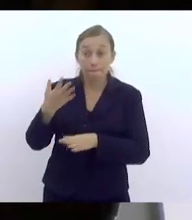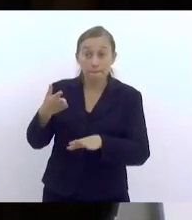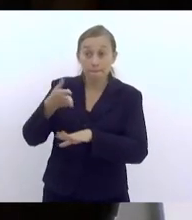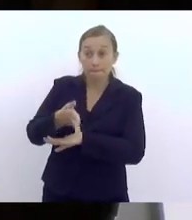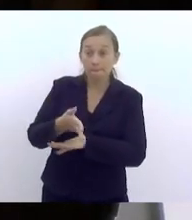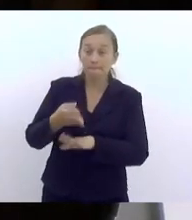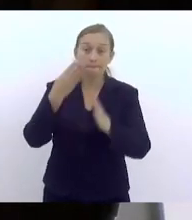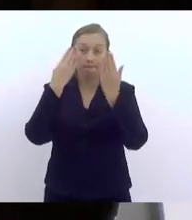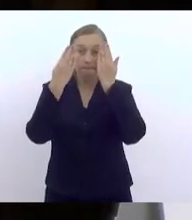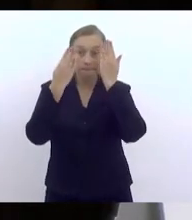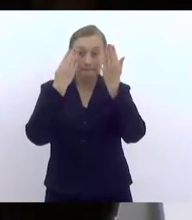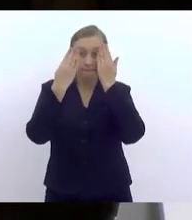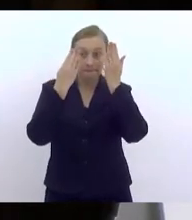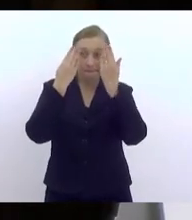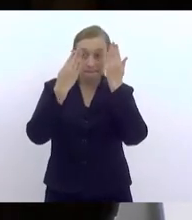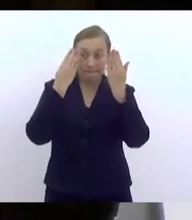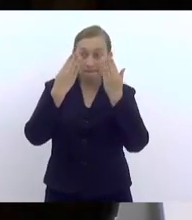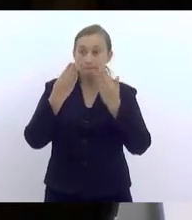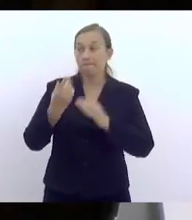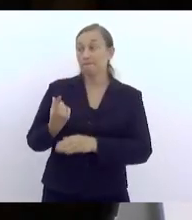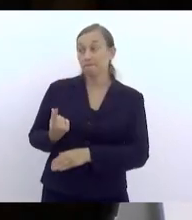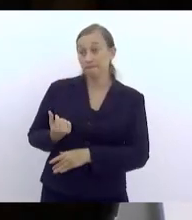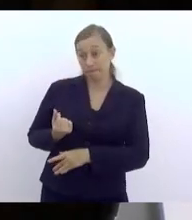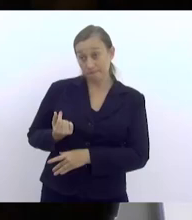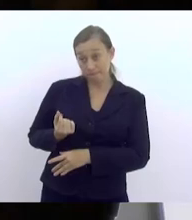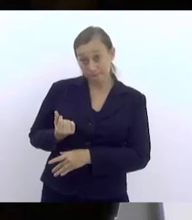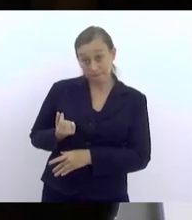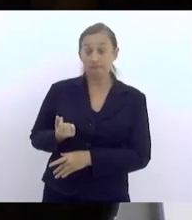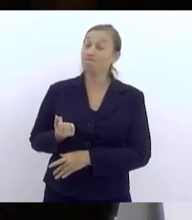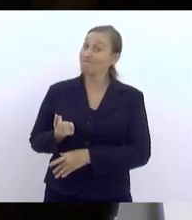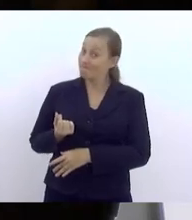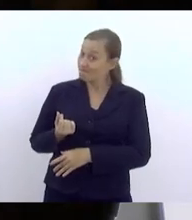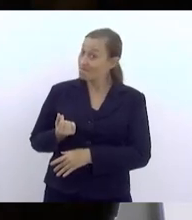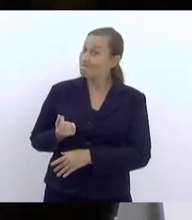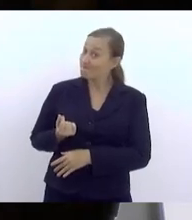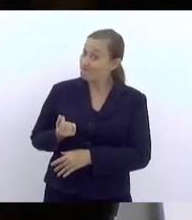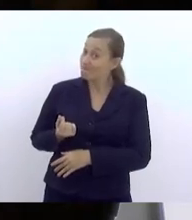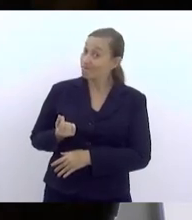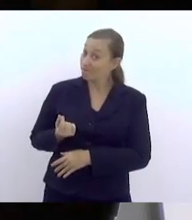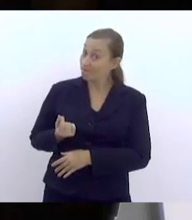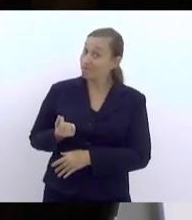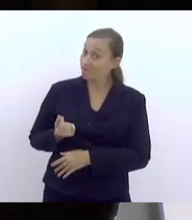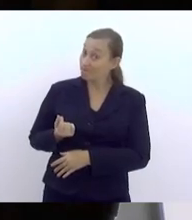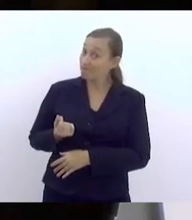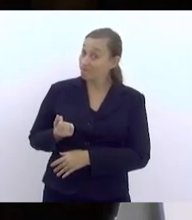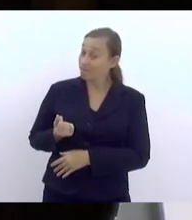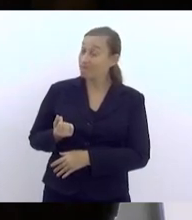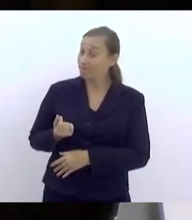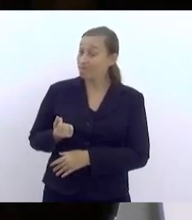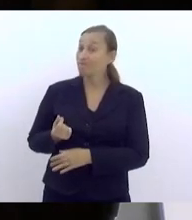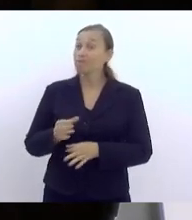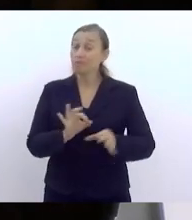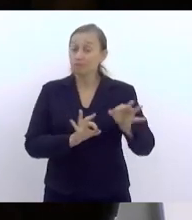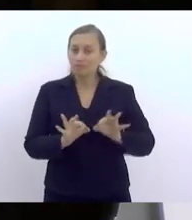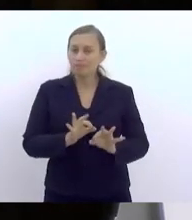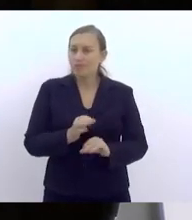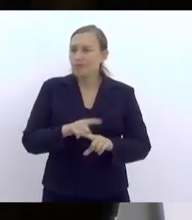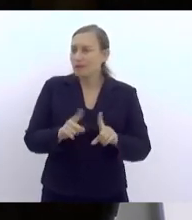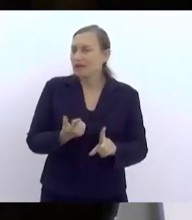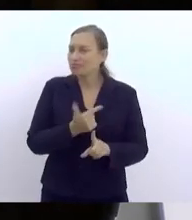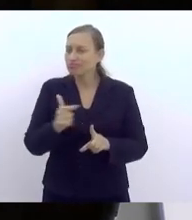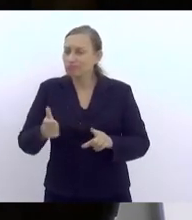de psicólogos, houve um custeio para esse projeto, no entanto, não houve um